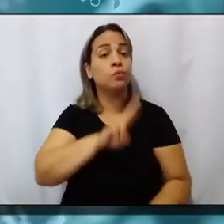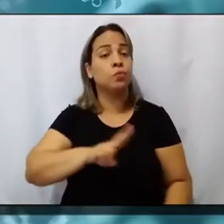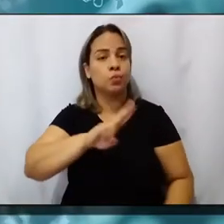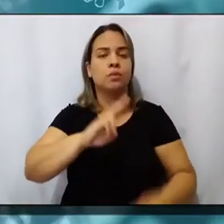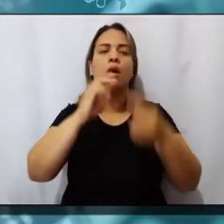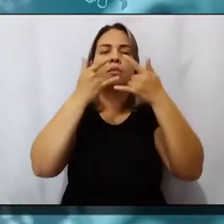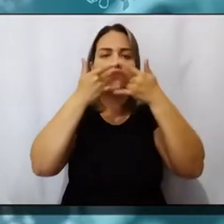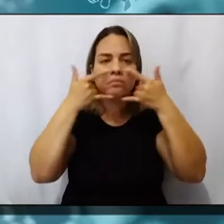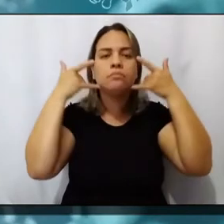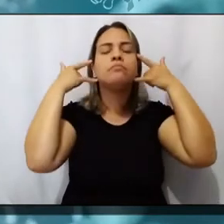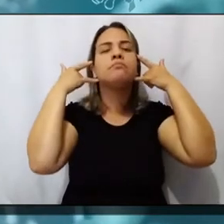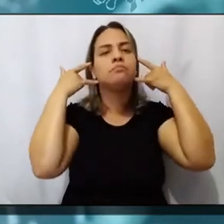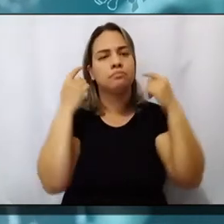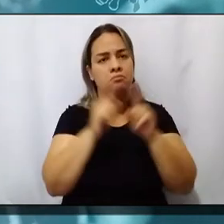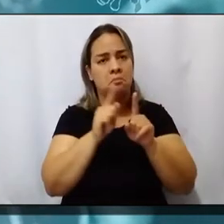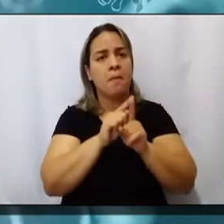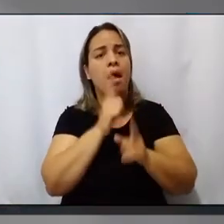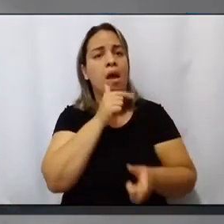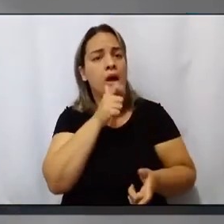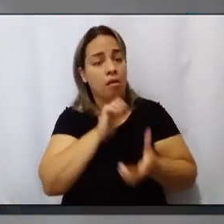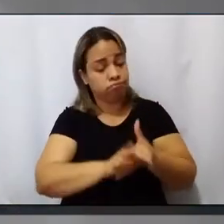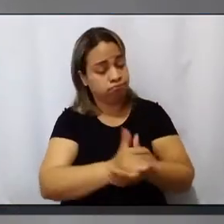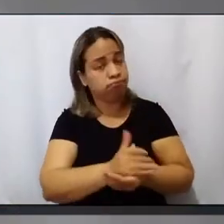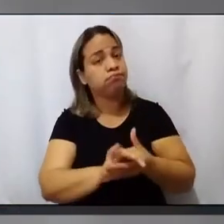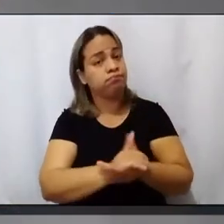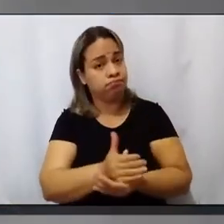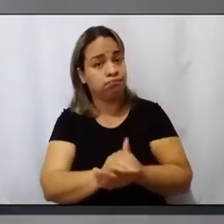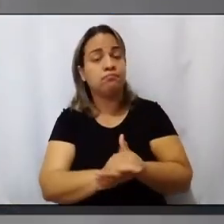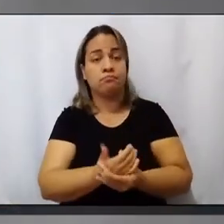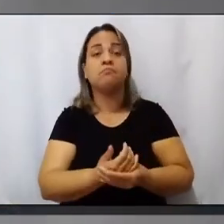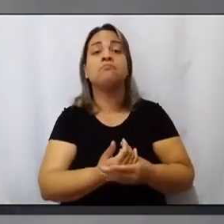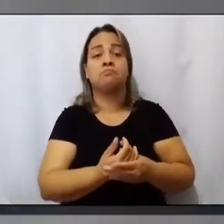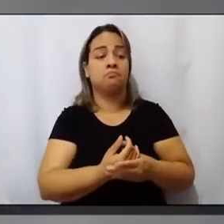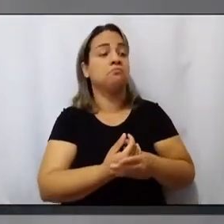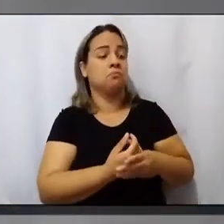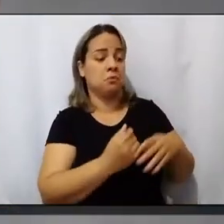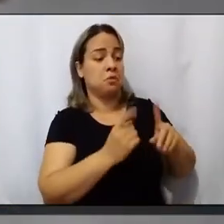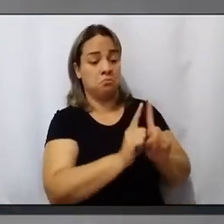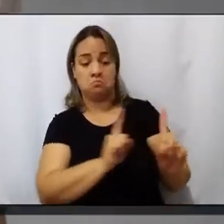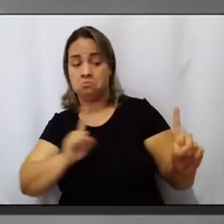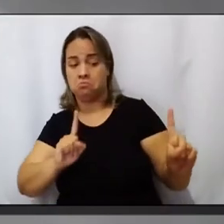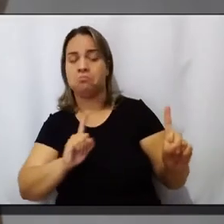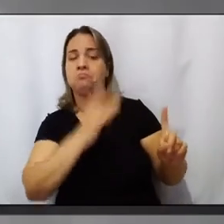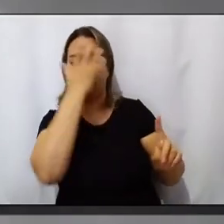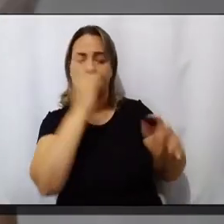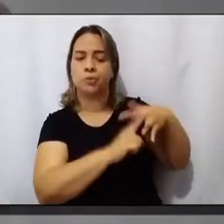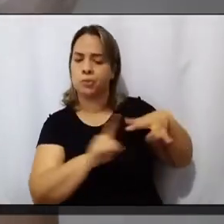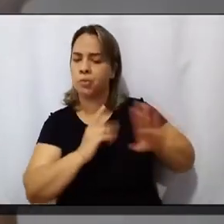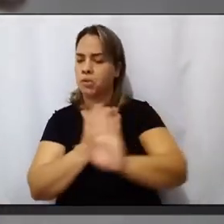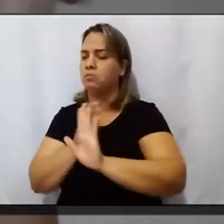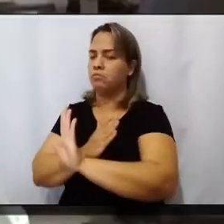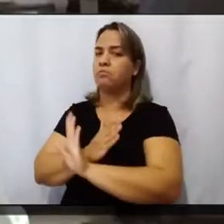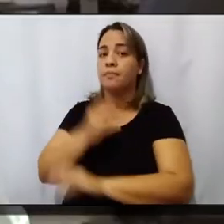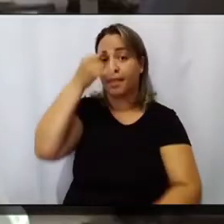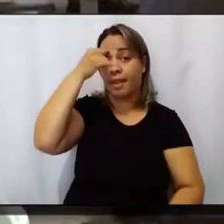persistam usando máscaras, persistam praticando a higiene de mãos, as medidas de distanciamento social, para